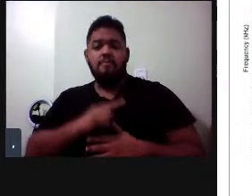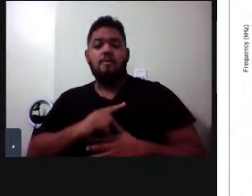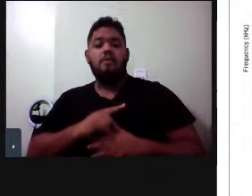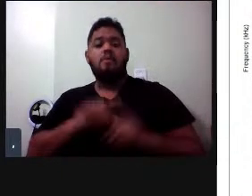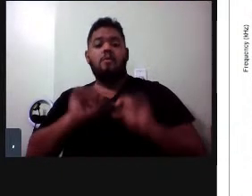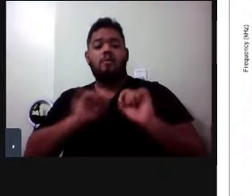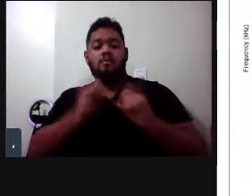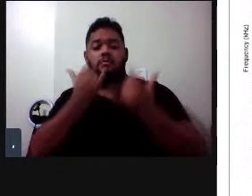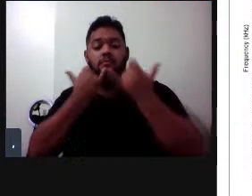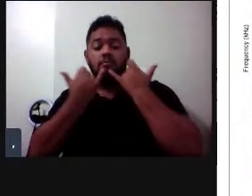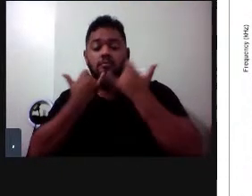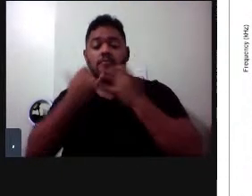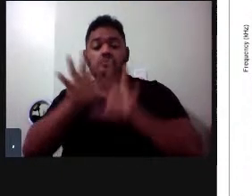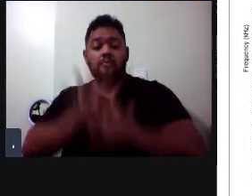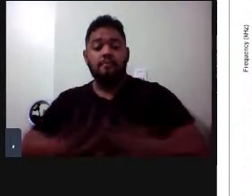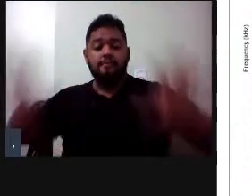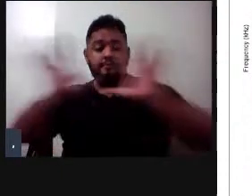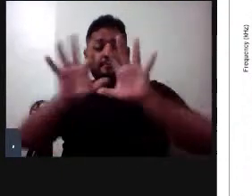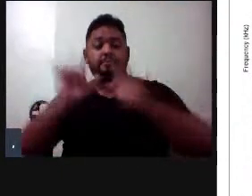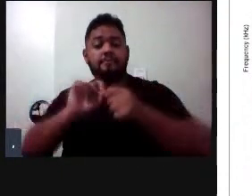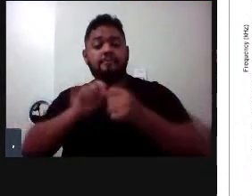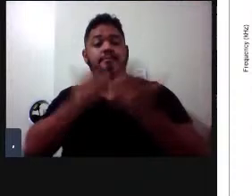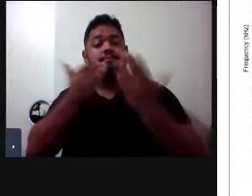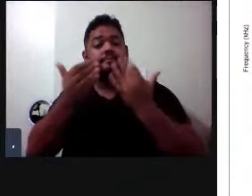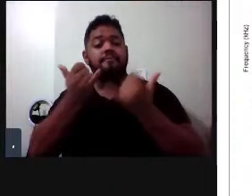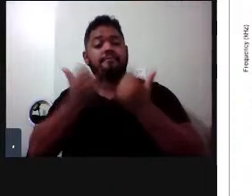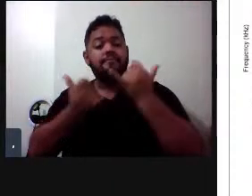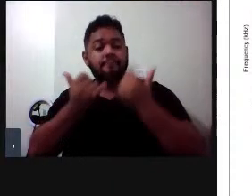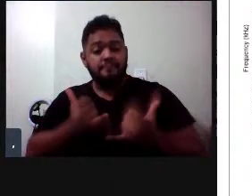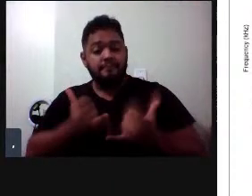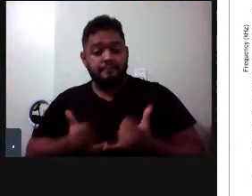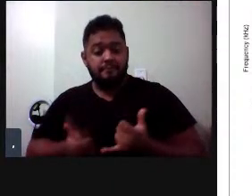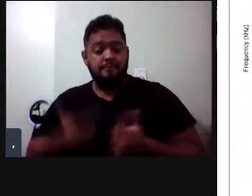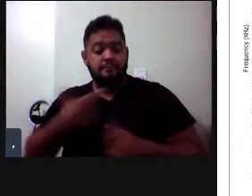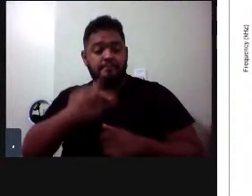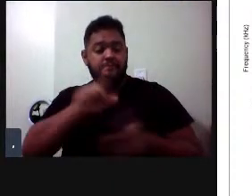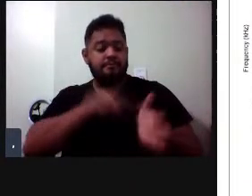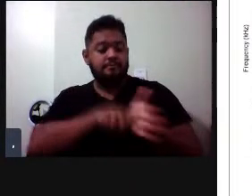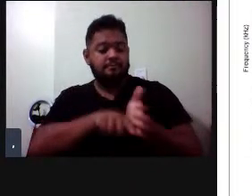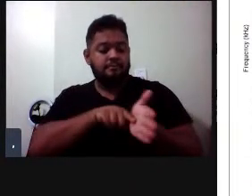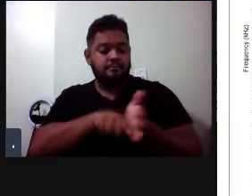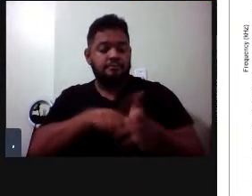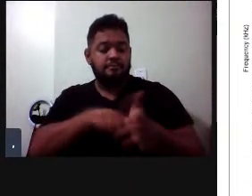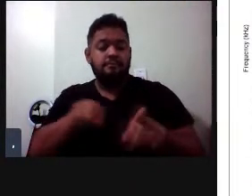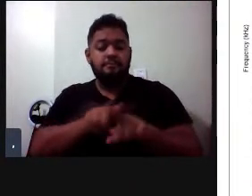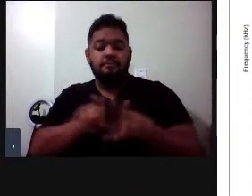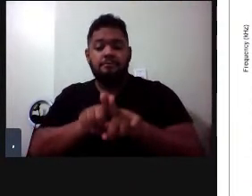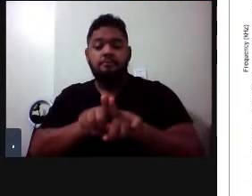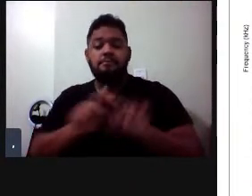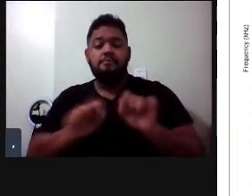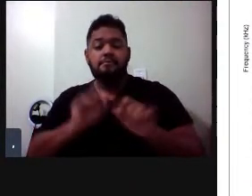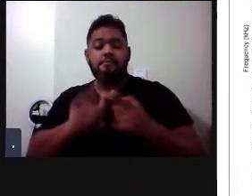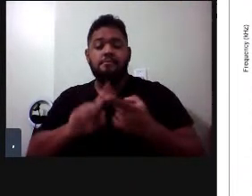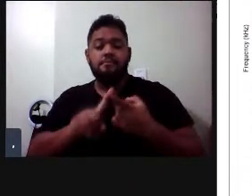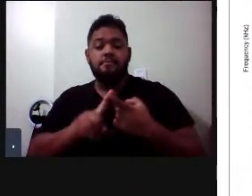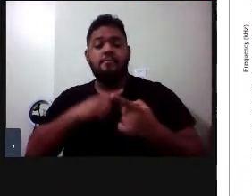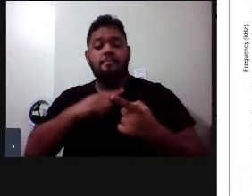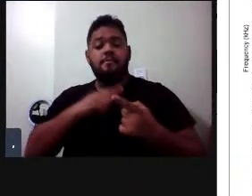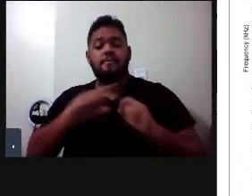Então, o que a gente fez? A gente fez uma análise bem parecida com a outros estudos, a gente também estreou os contornos, dessa vez, com um programa